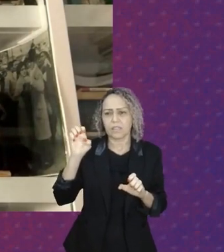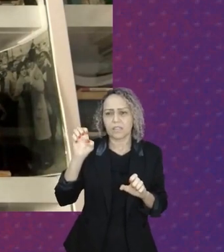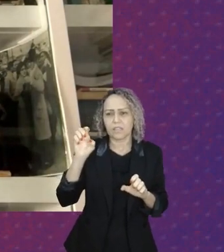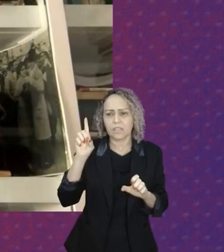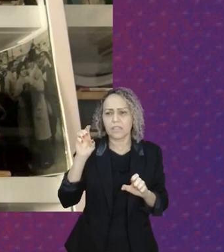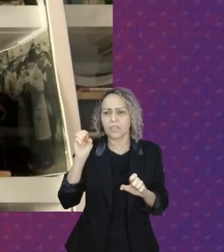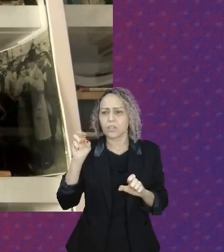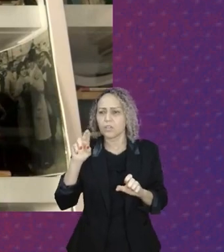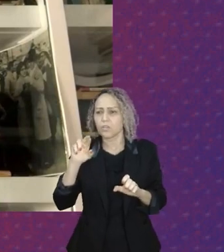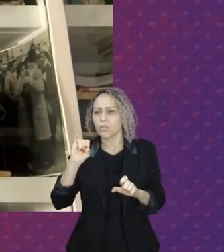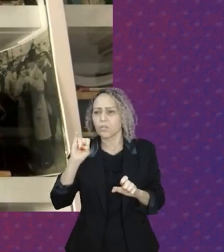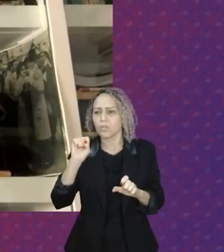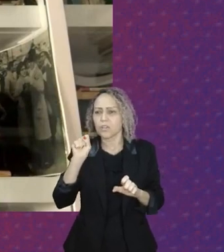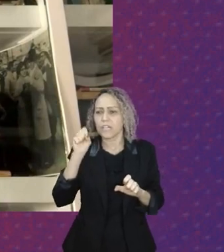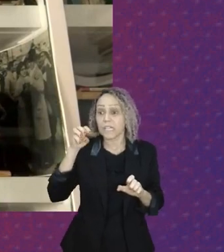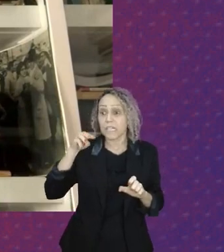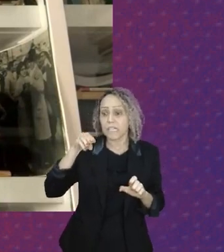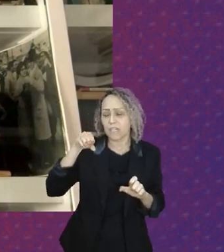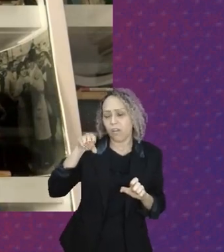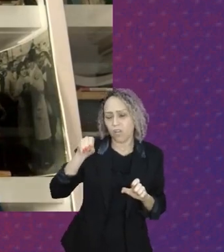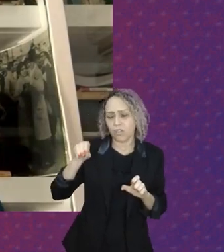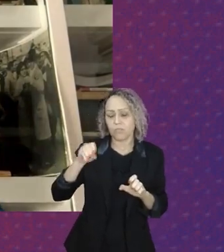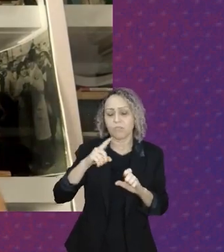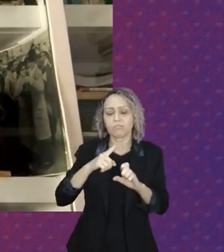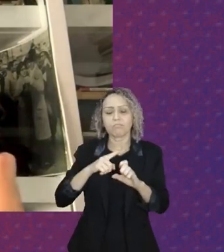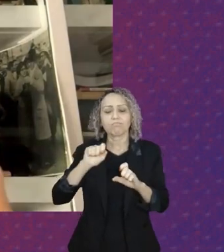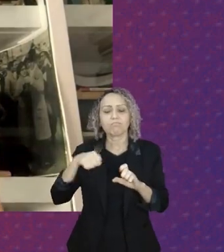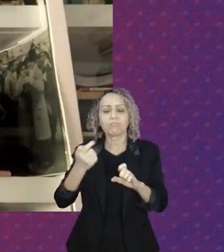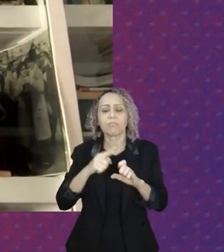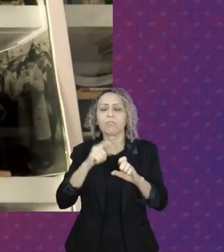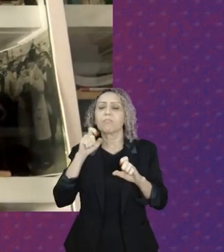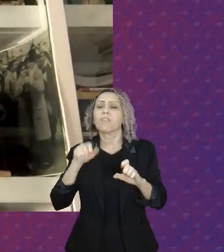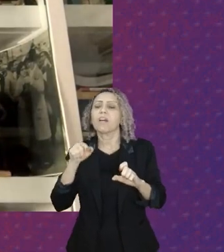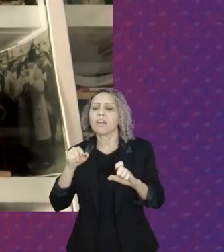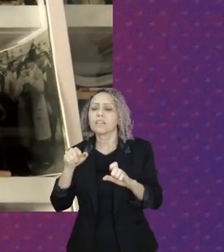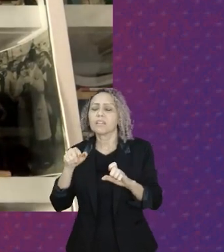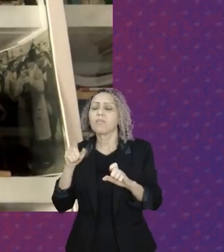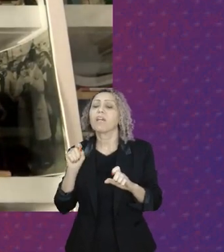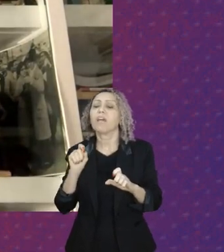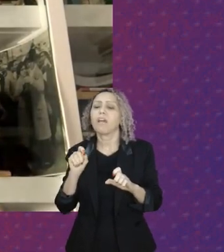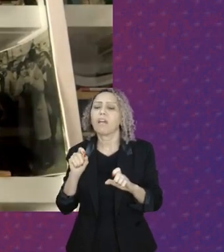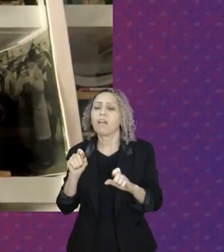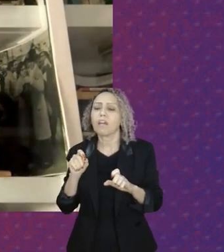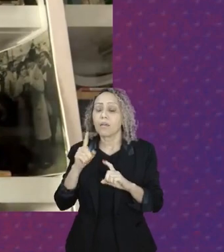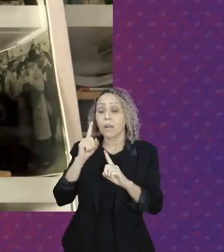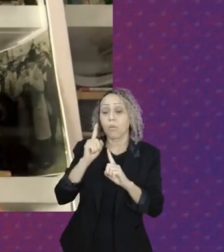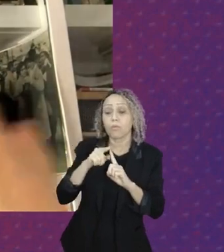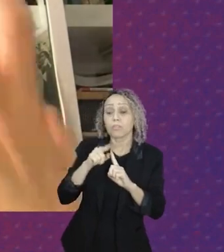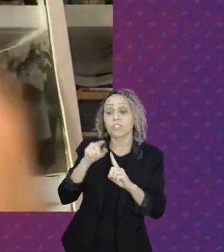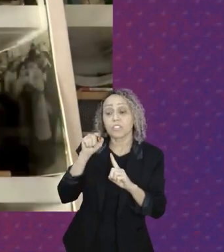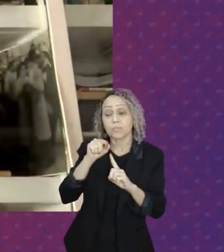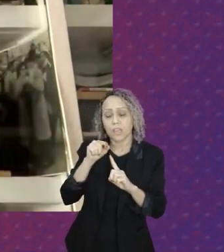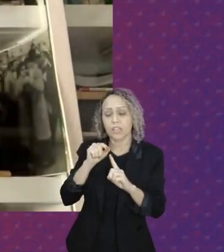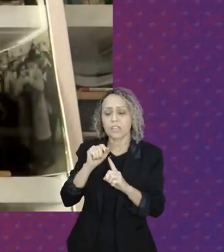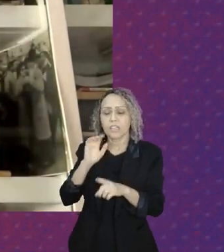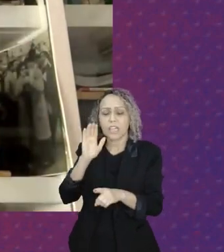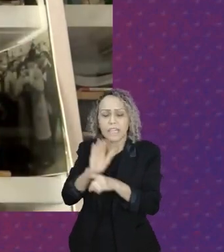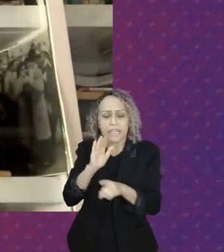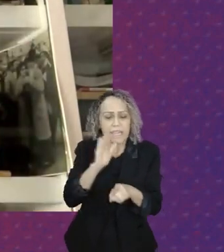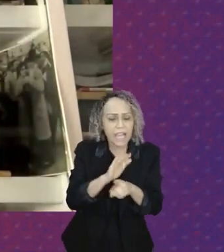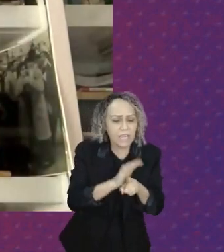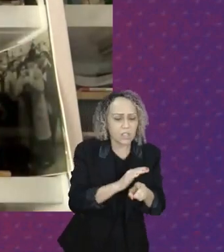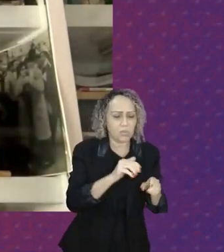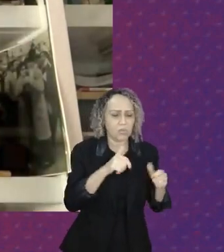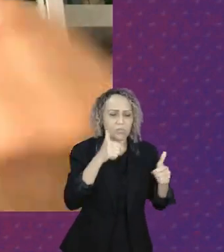que leva a realizar um trabalho que contribua com a atividade econômica, atividade social, atividade